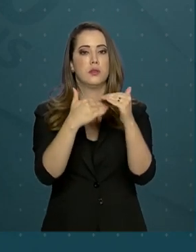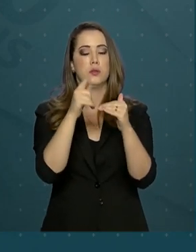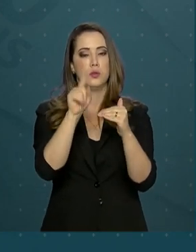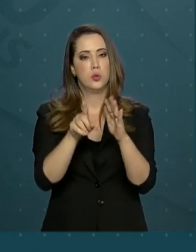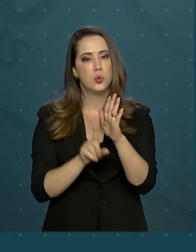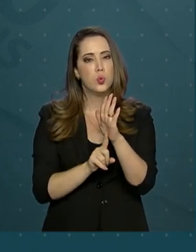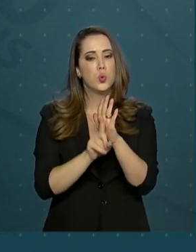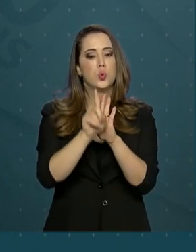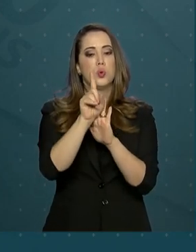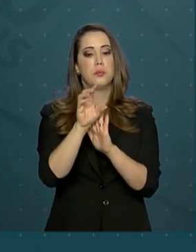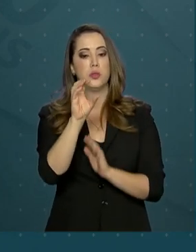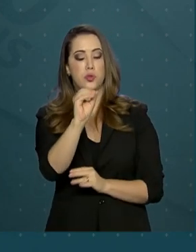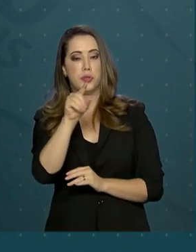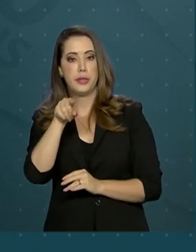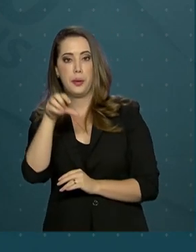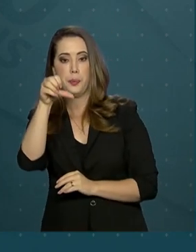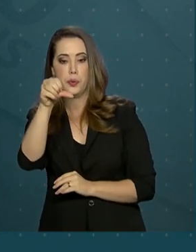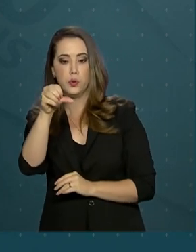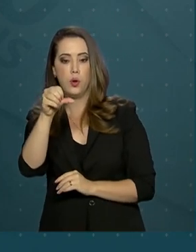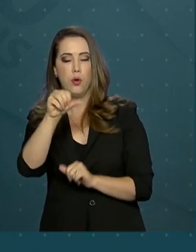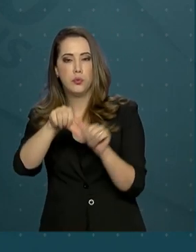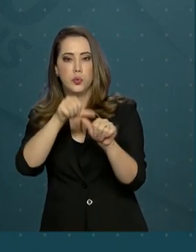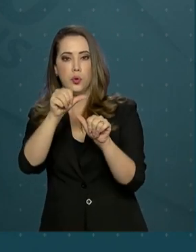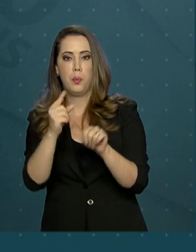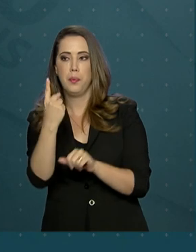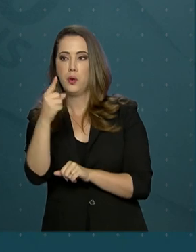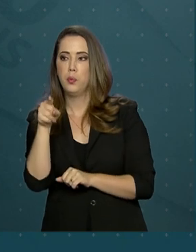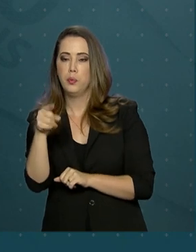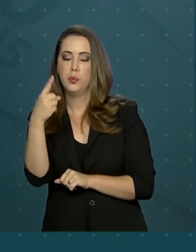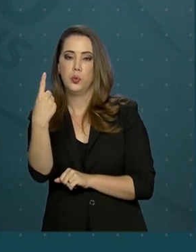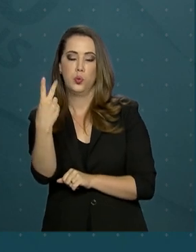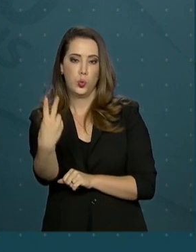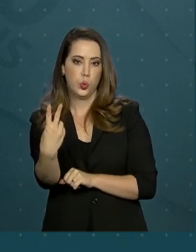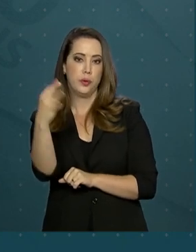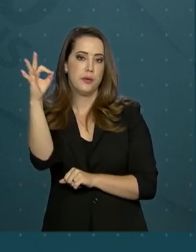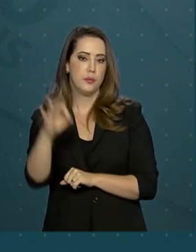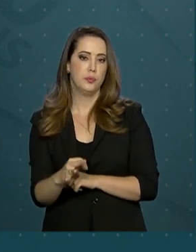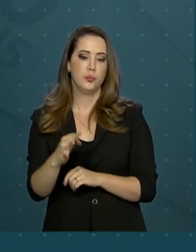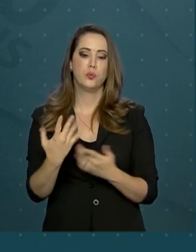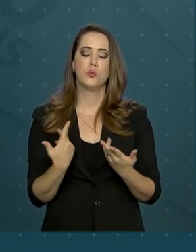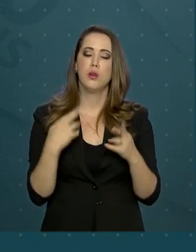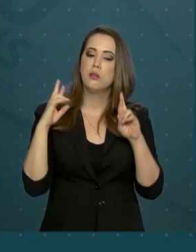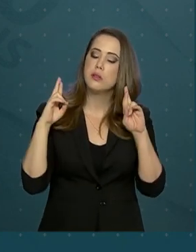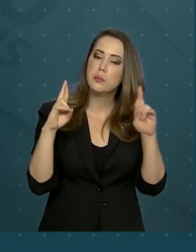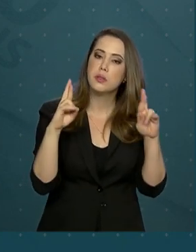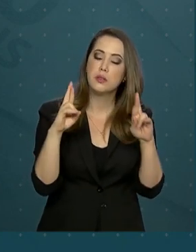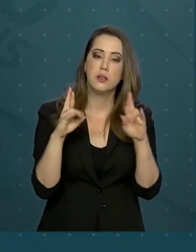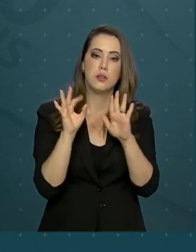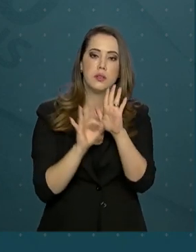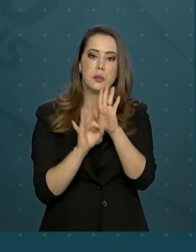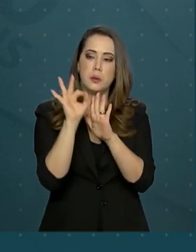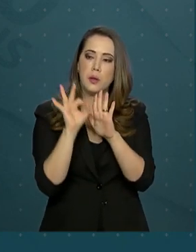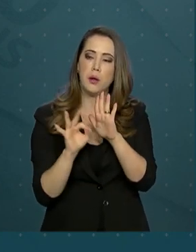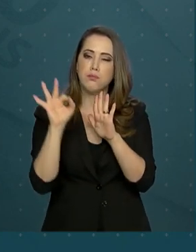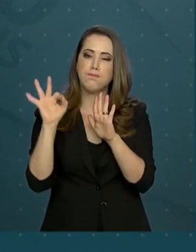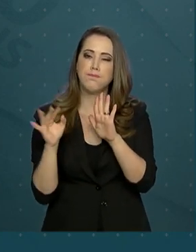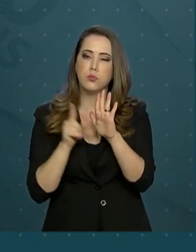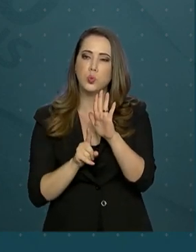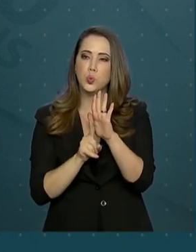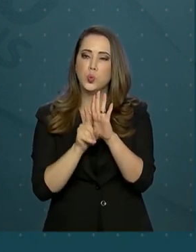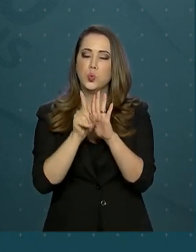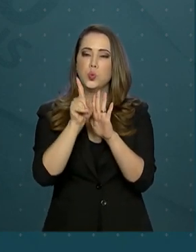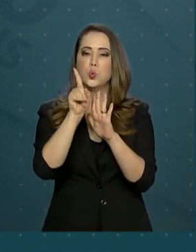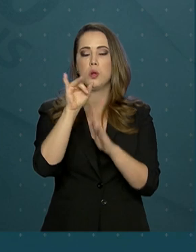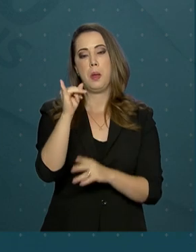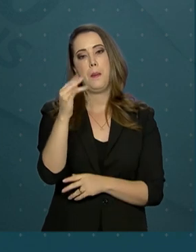subiu de 0,9% para 1,2%. A expectativa é que o índice de preços ao consumidor